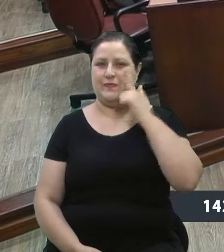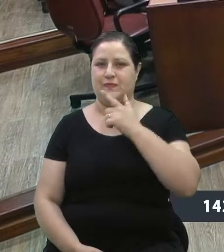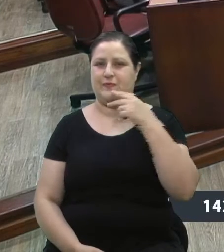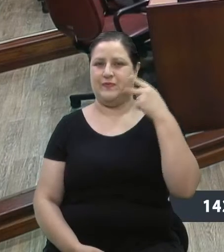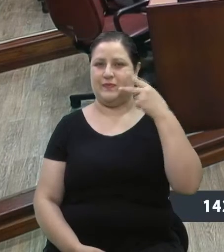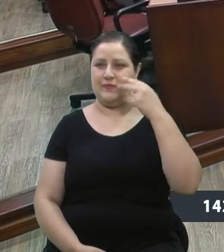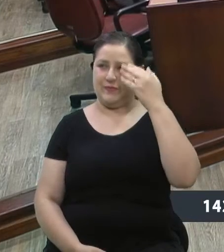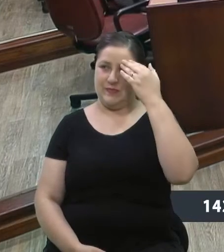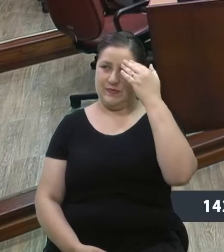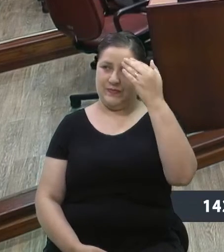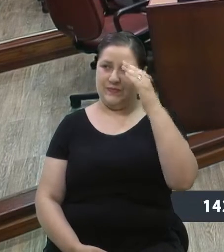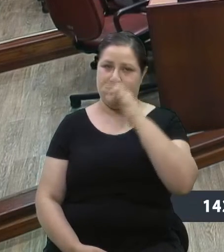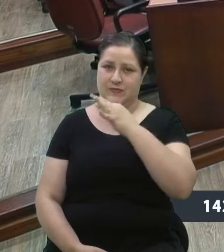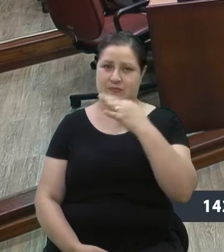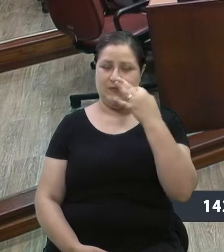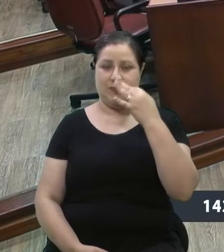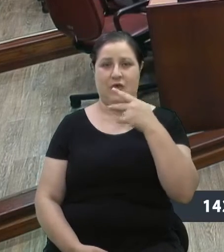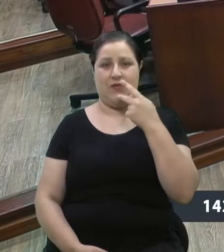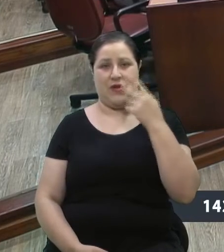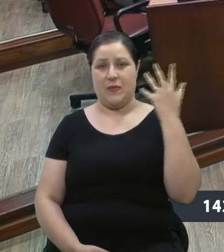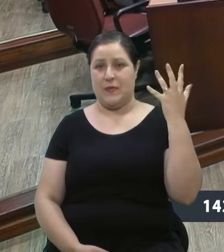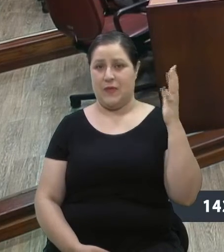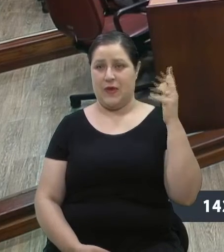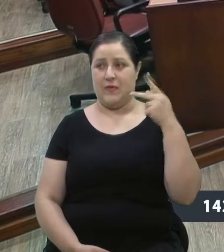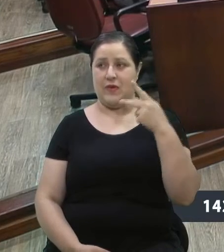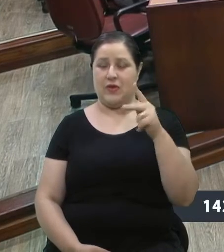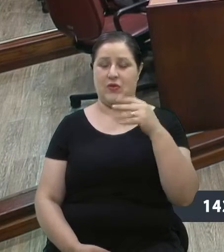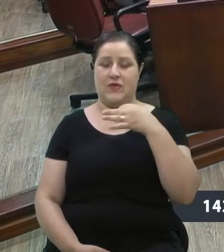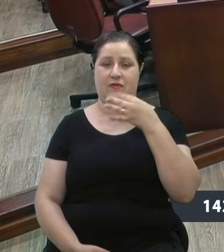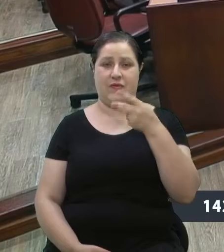Obrigado, vereadora Tati. Parabenizar a sua fala. Eu acho que este ano,